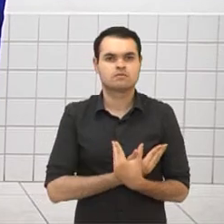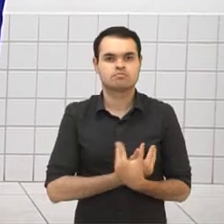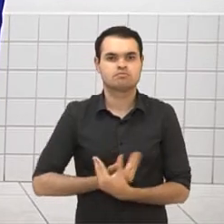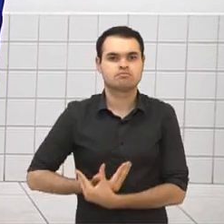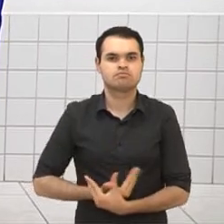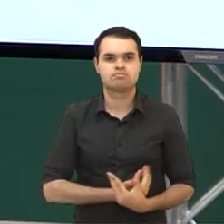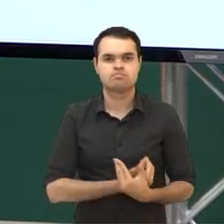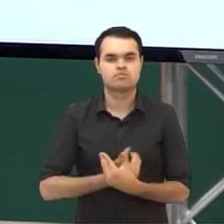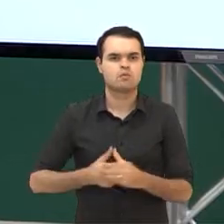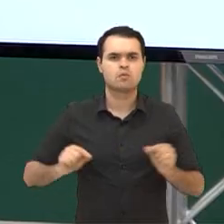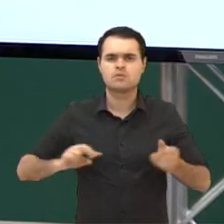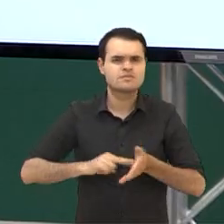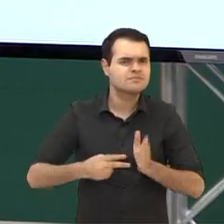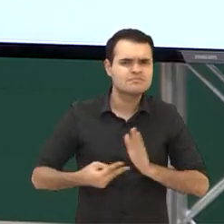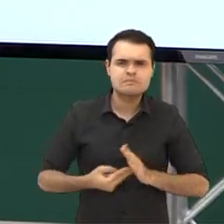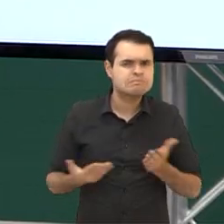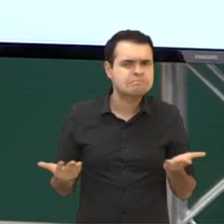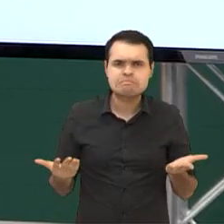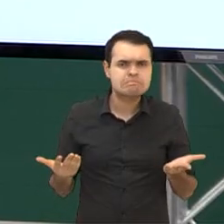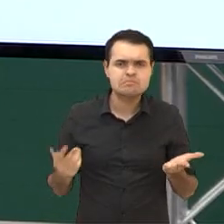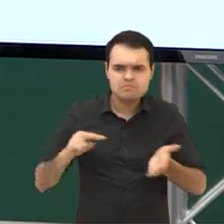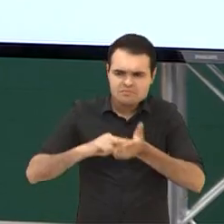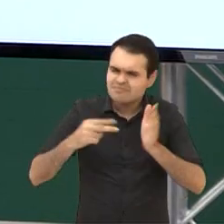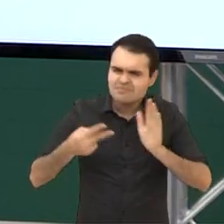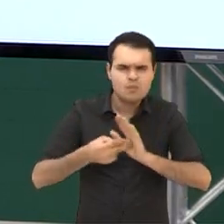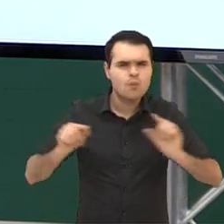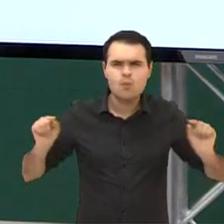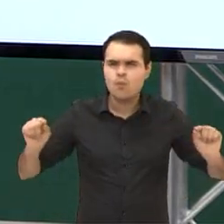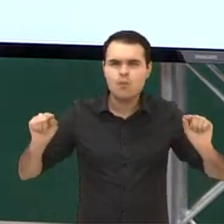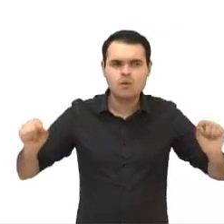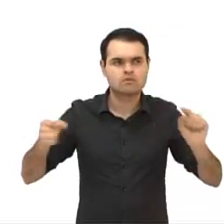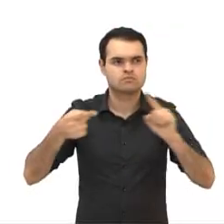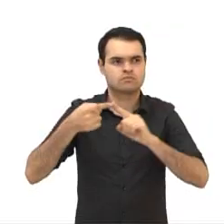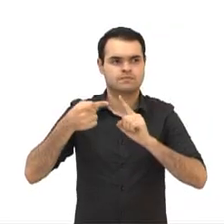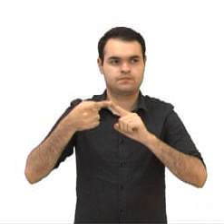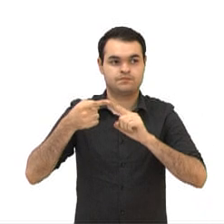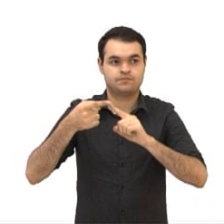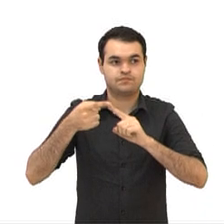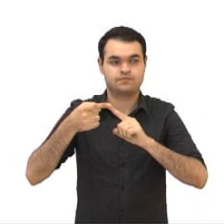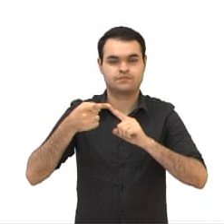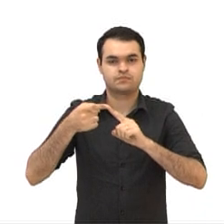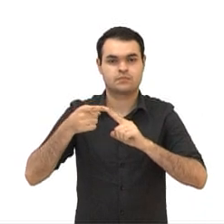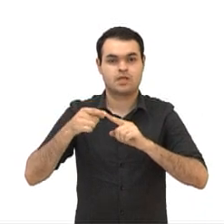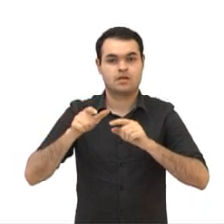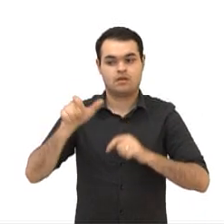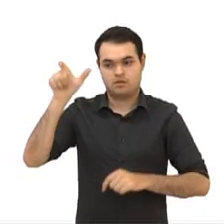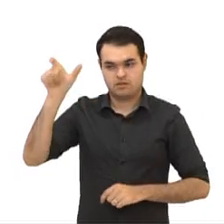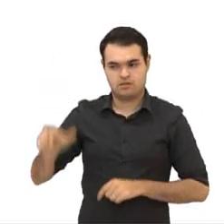que que significa isso, gente? O que que significa butterflies in my stomach? Temos as alternativas. Isso significa que a pessoa está muito o quê?